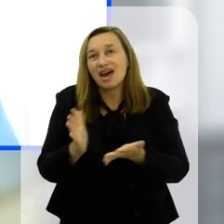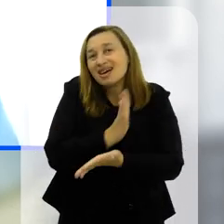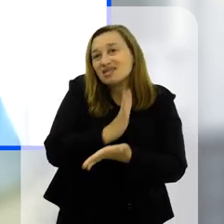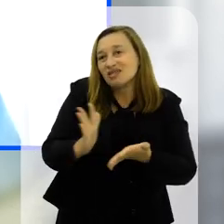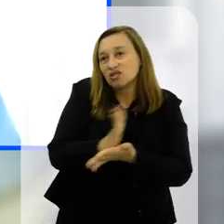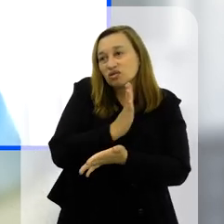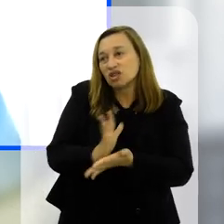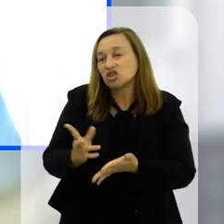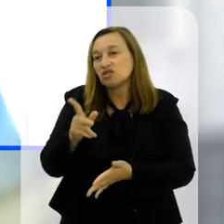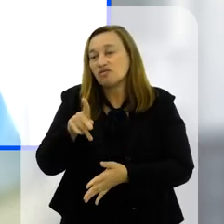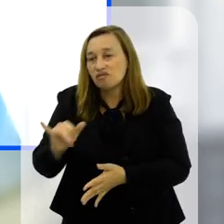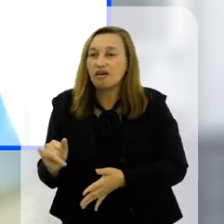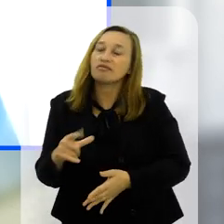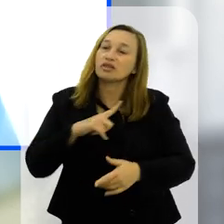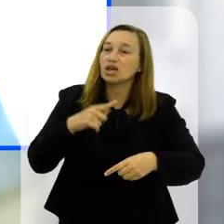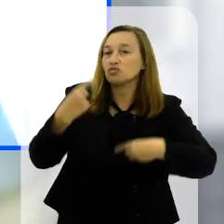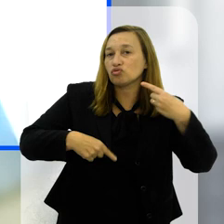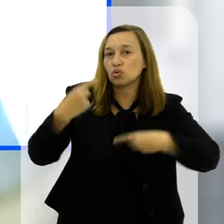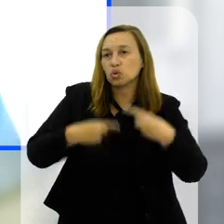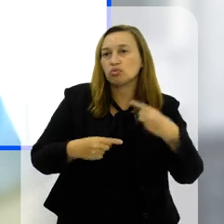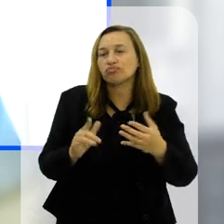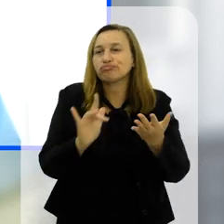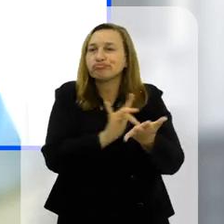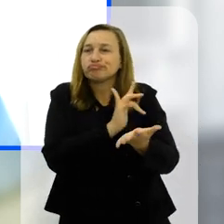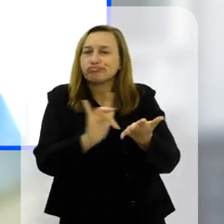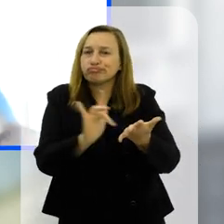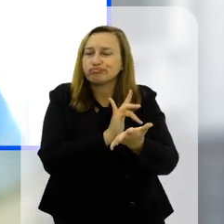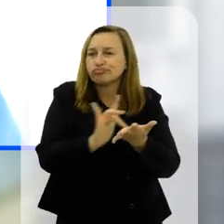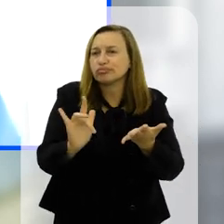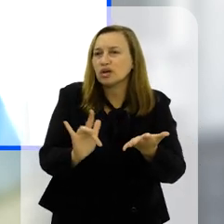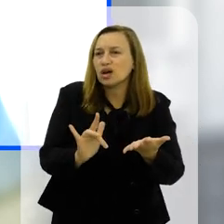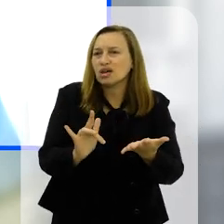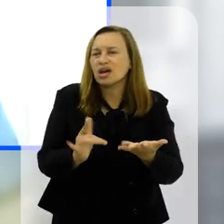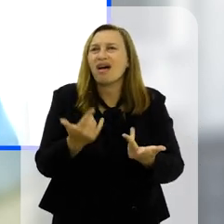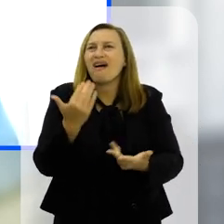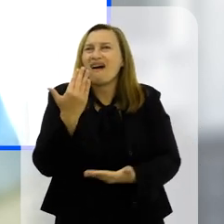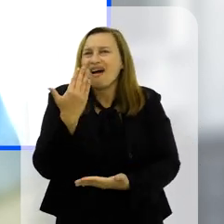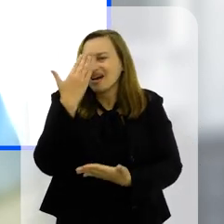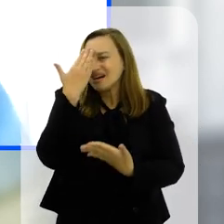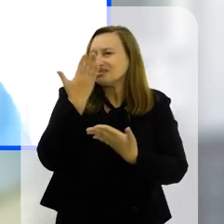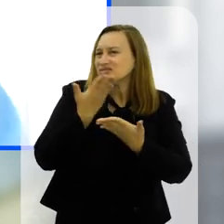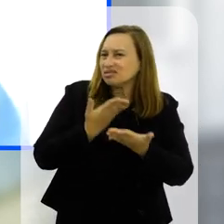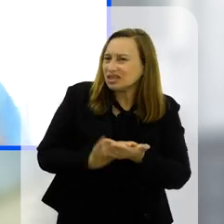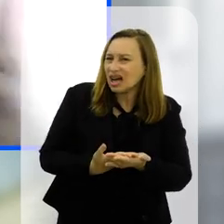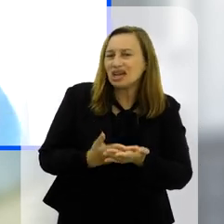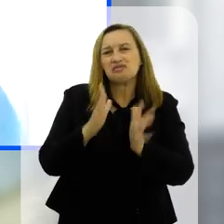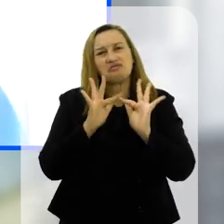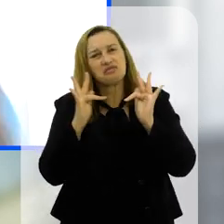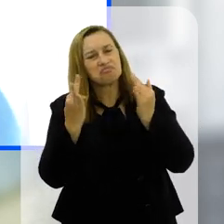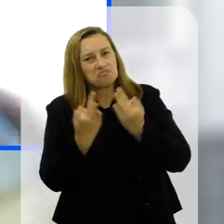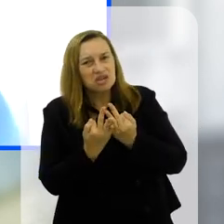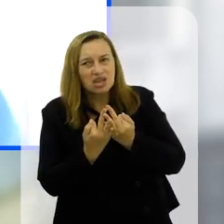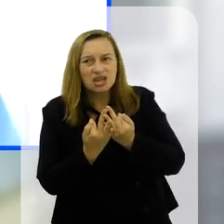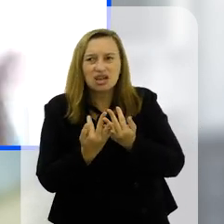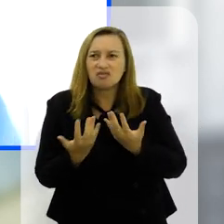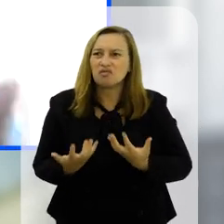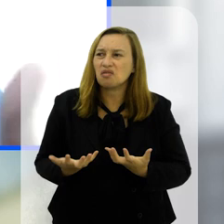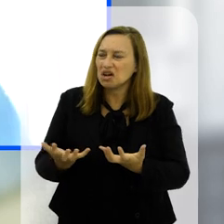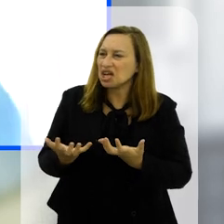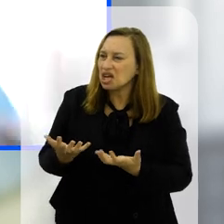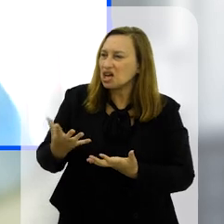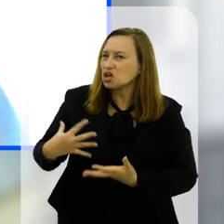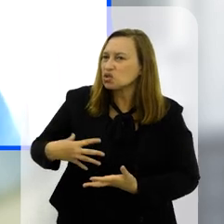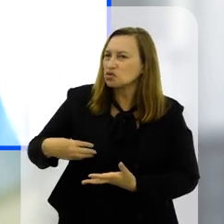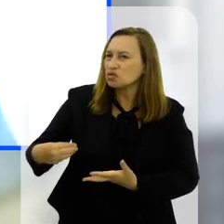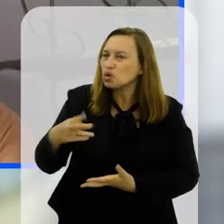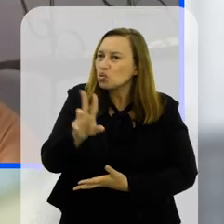ali, quando a gente vai promover esse debate do uso de celulares no senso comum, a gente tende a acreditar que as famílias, né, vão querer